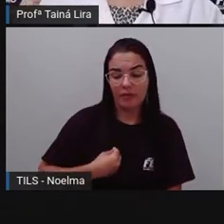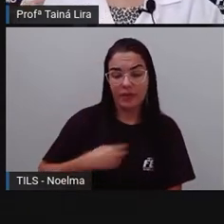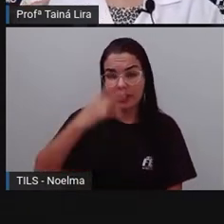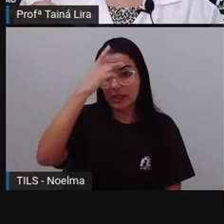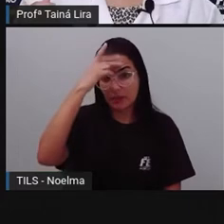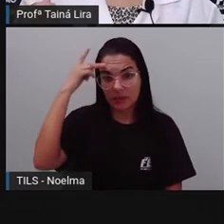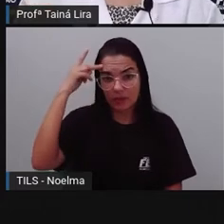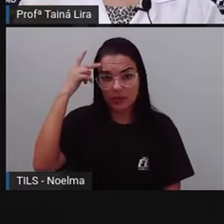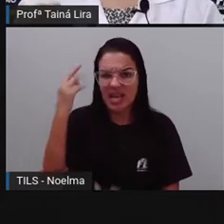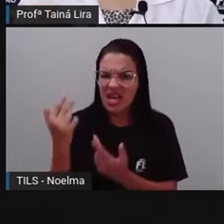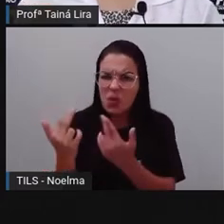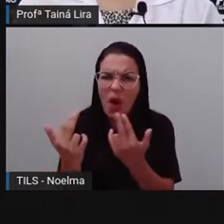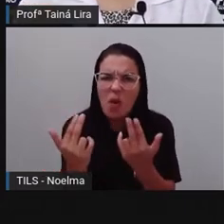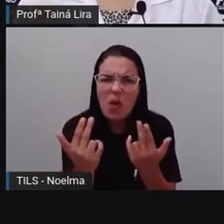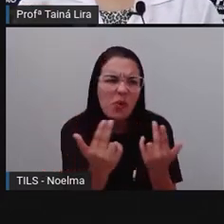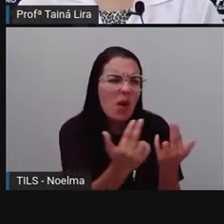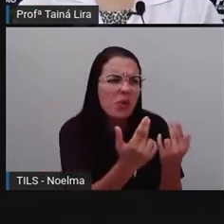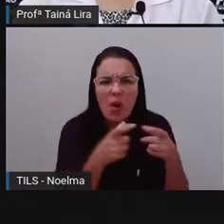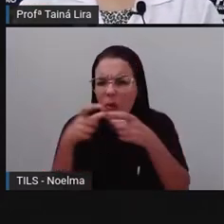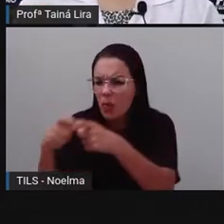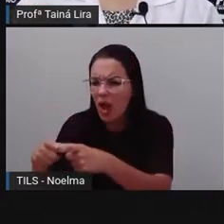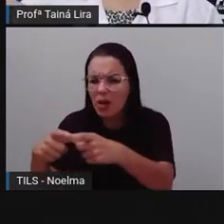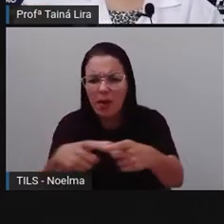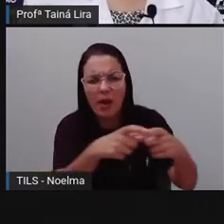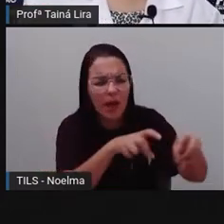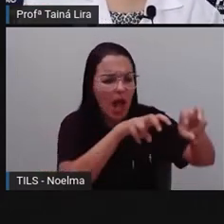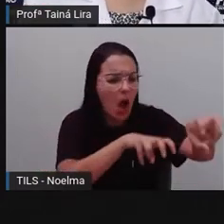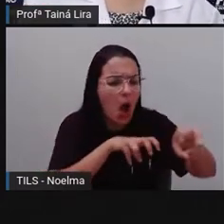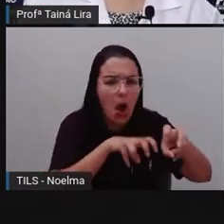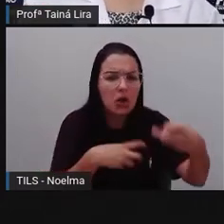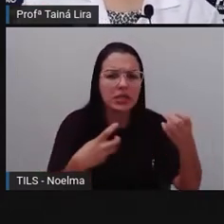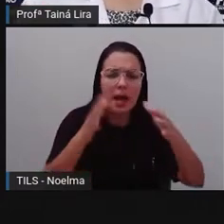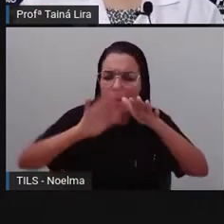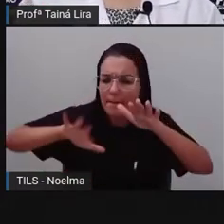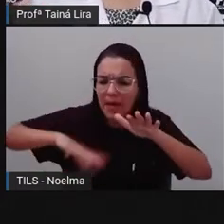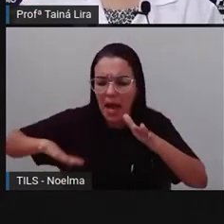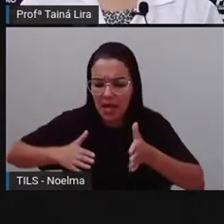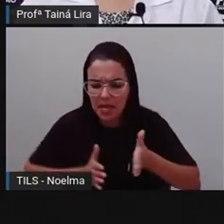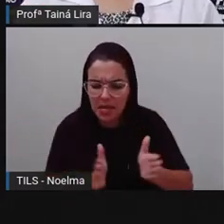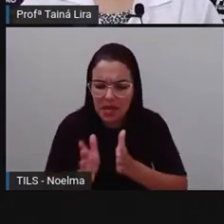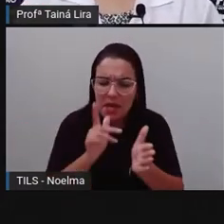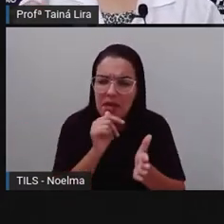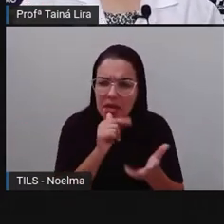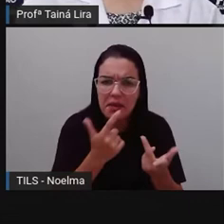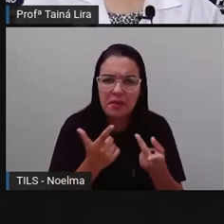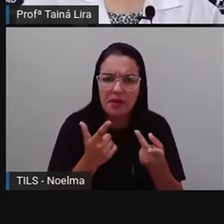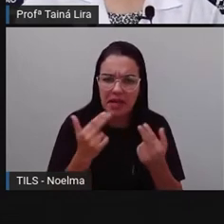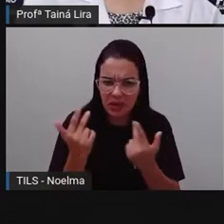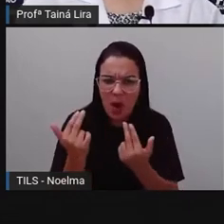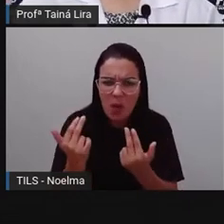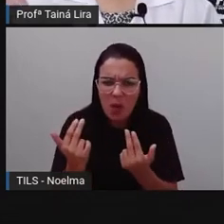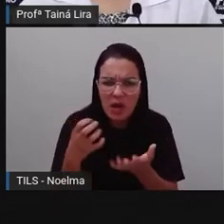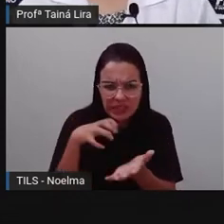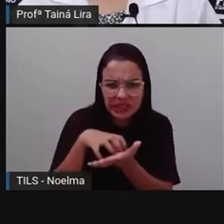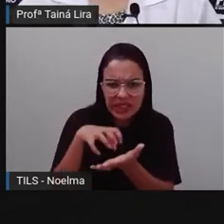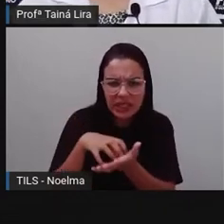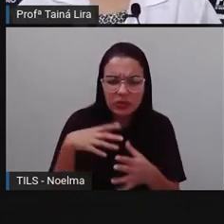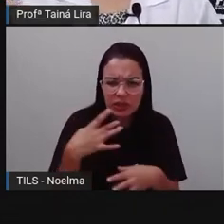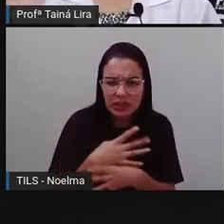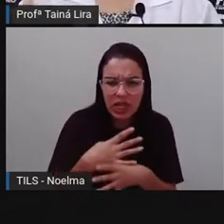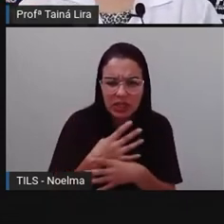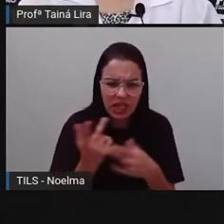nós já vimos, né, que as pessoas vivem de maneira diferente. Então, por exemplo, nós